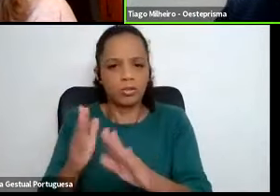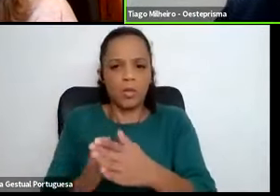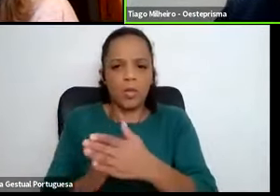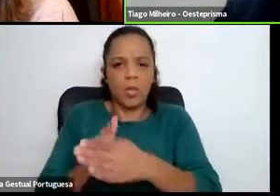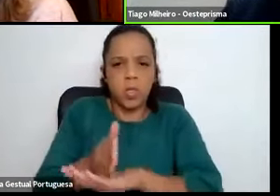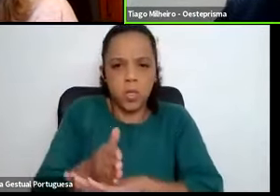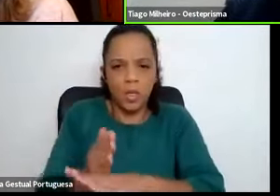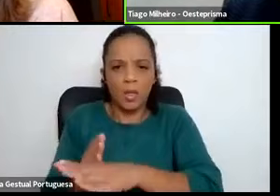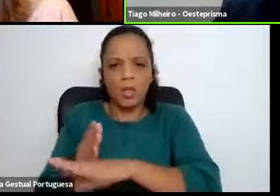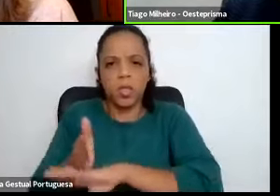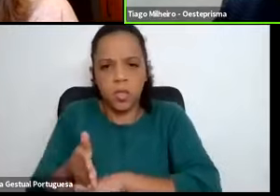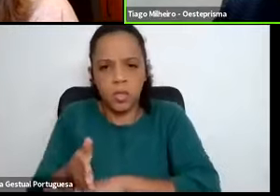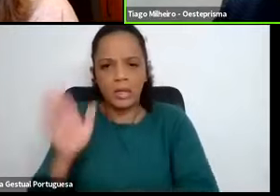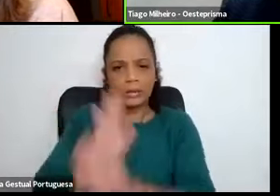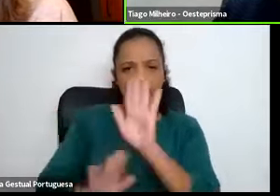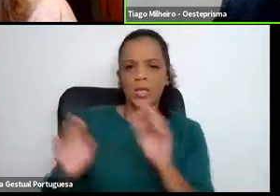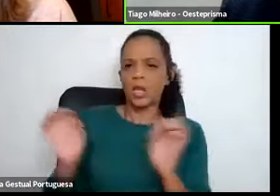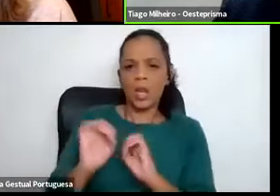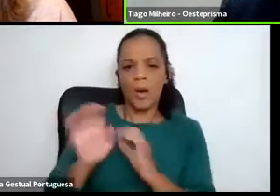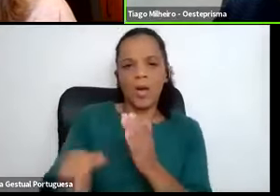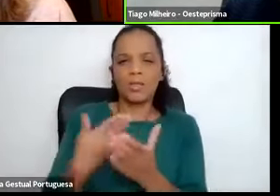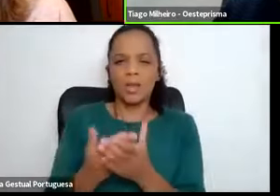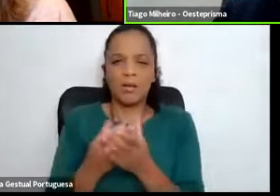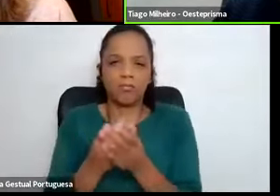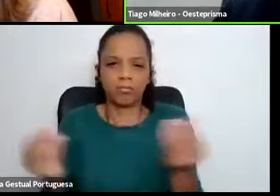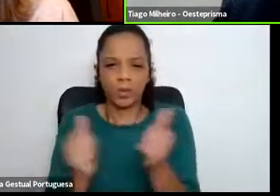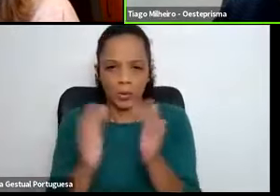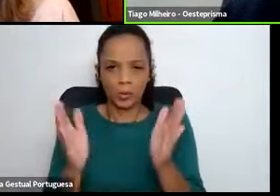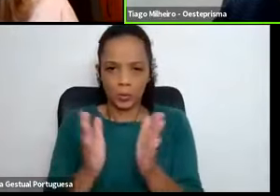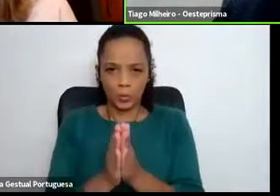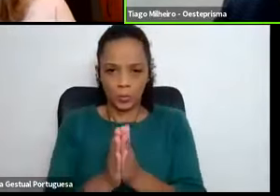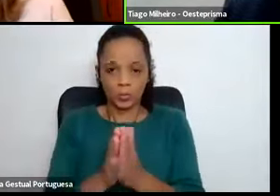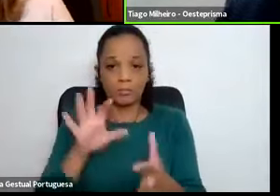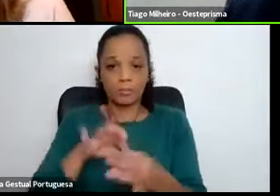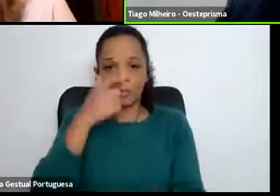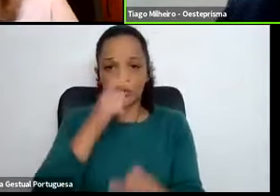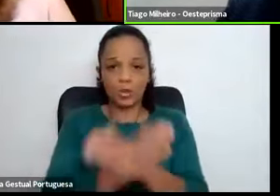preconceitos que possa haver contra pessoas com deficiência.